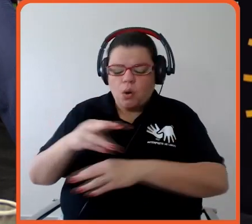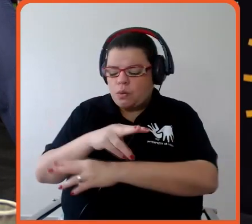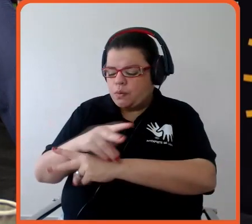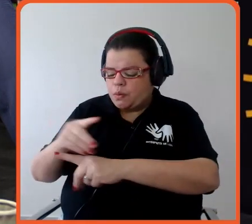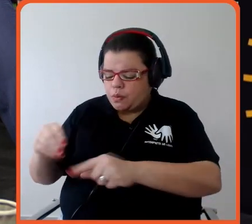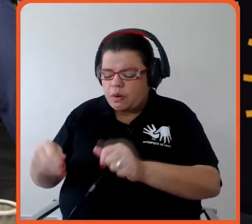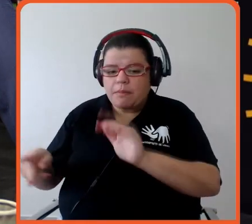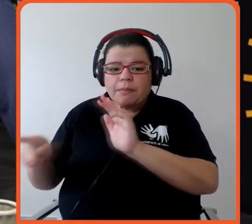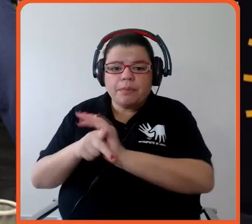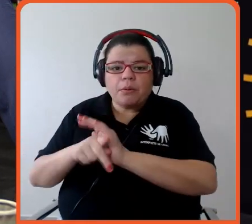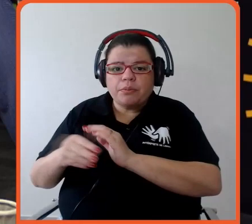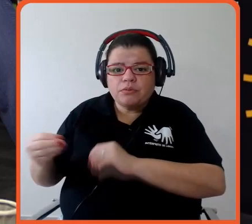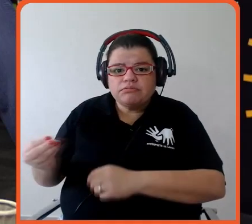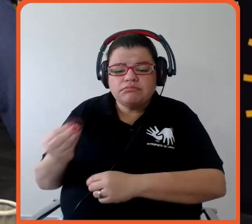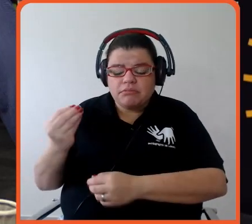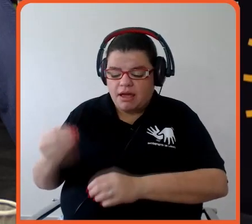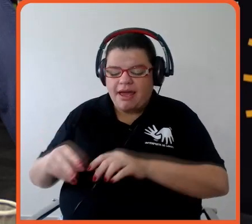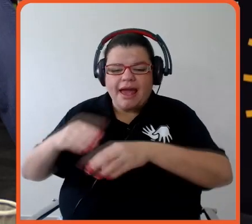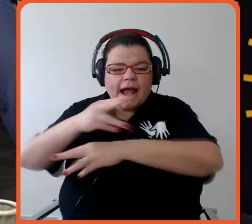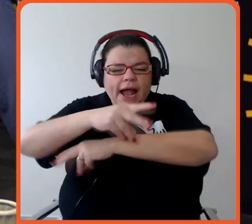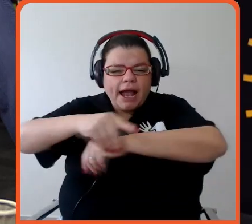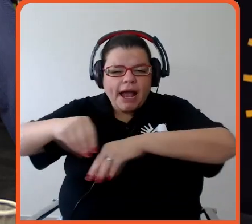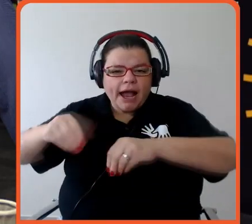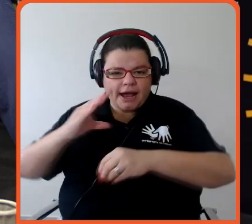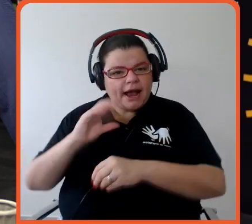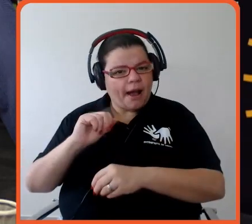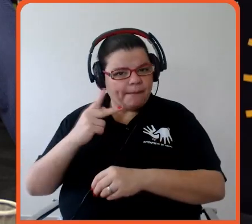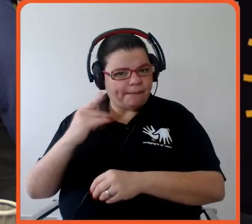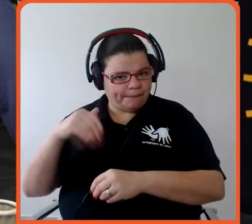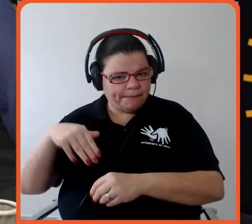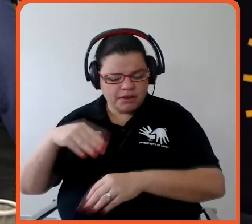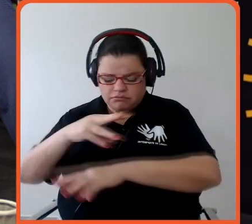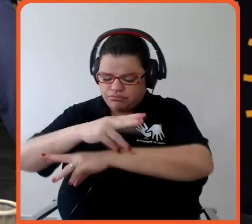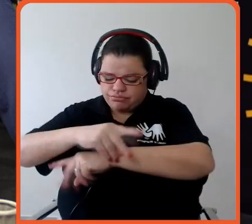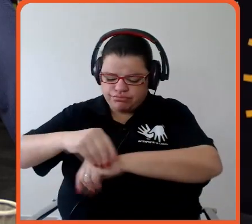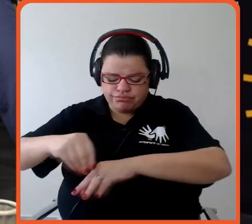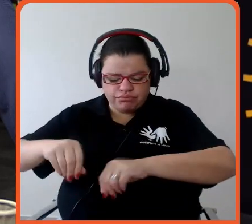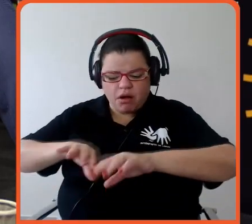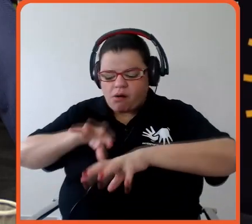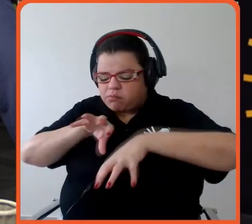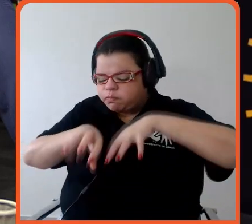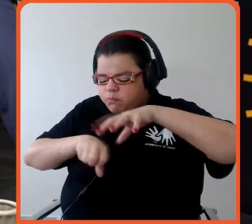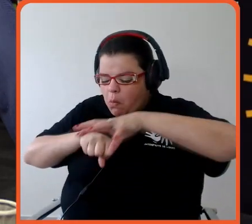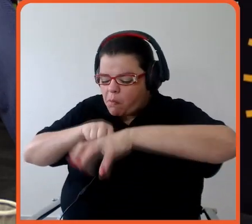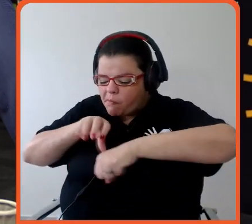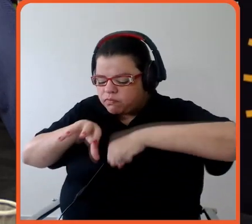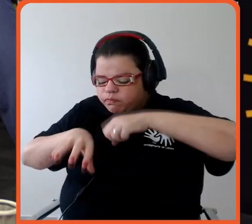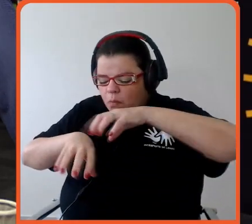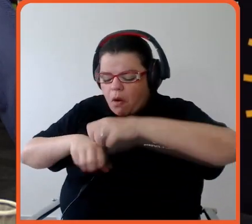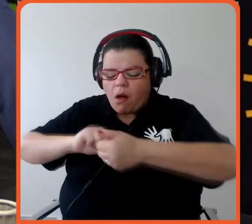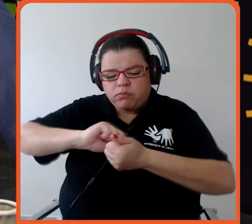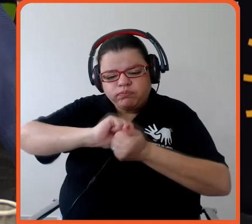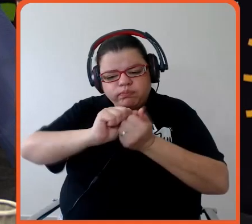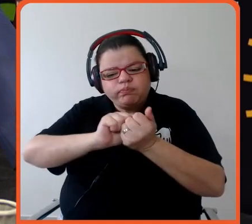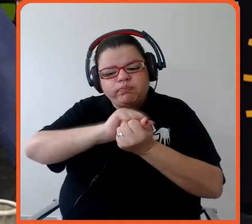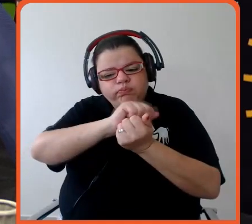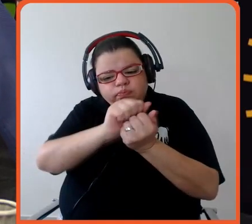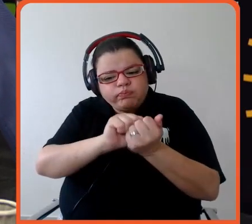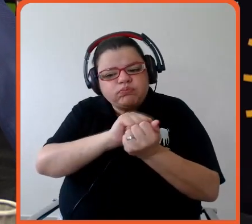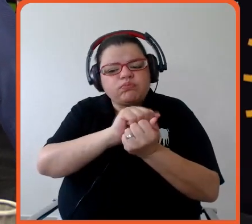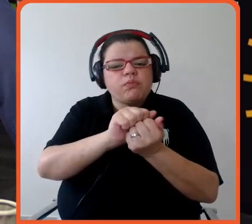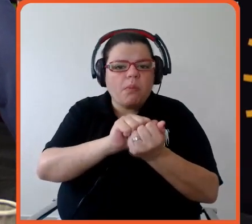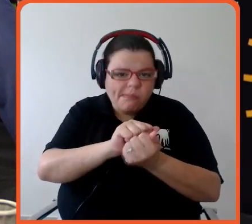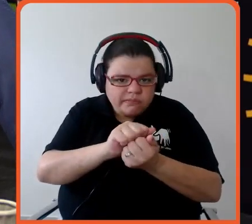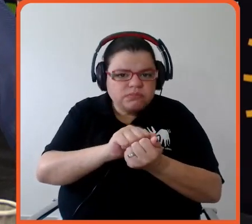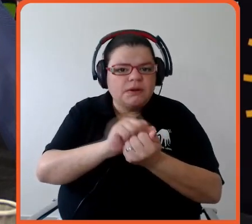matrizes quanto no início, ali naquela fase da cria, até que esse animal vá para a recria, né, para a fase intermediária. Então, se a